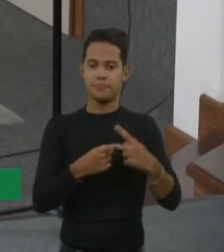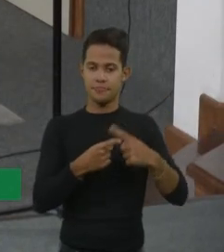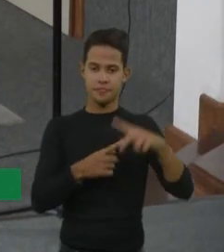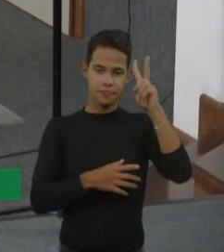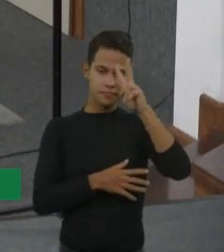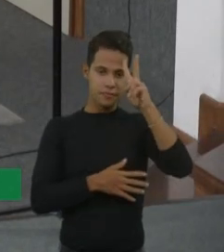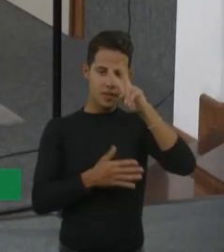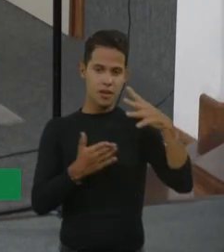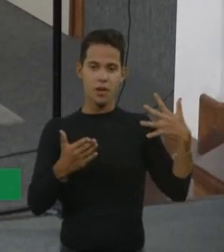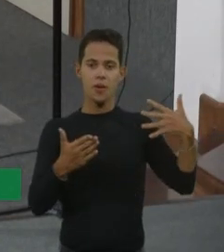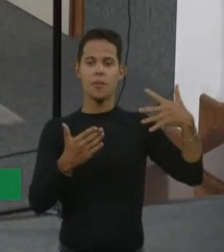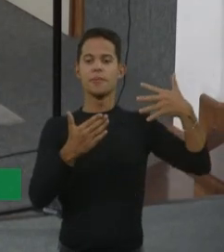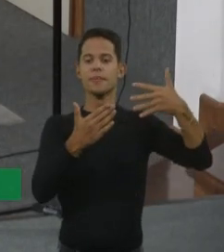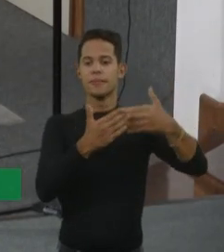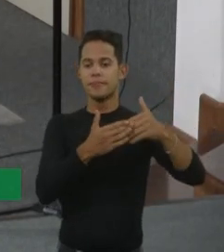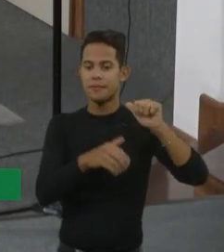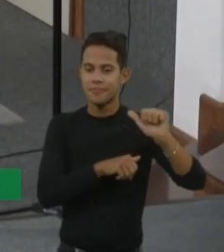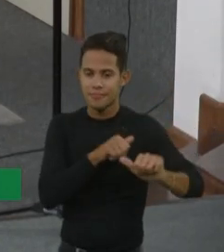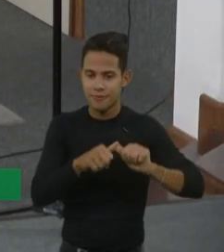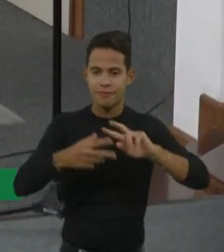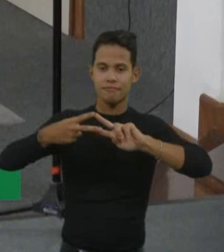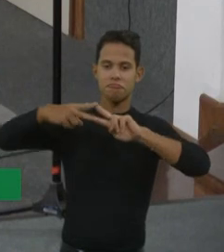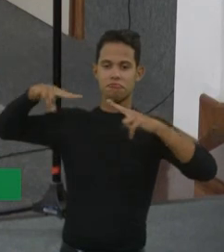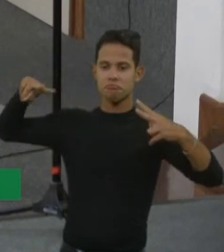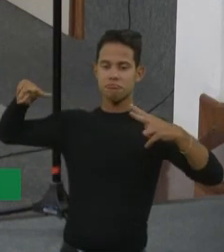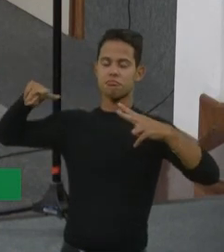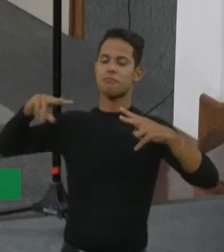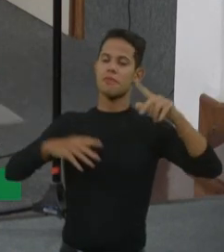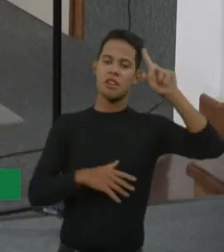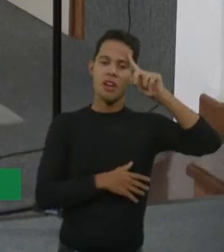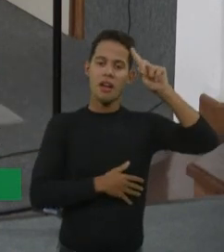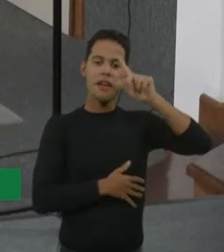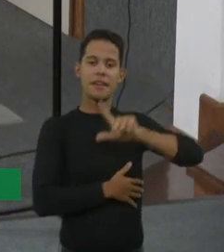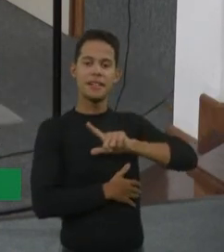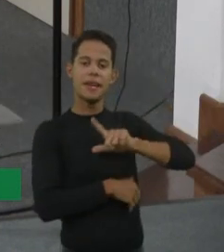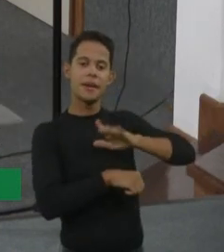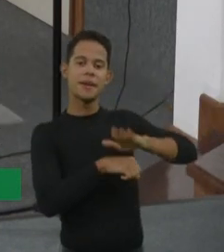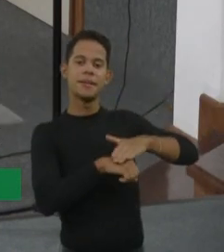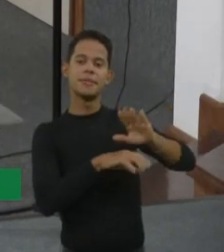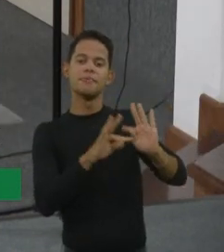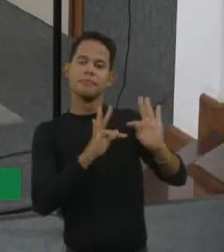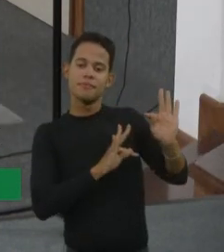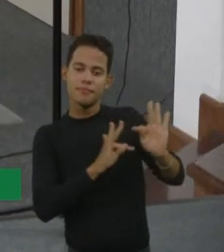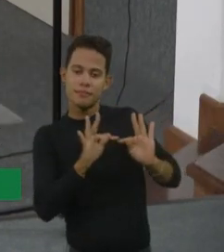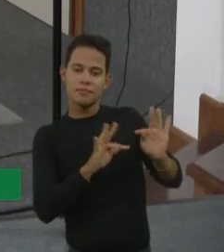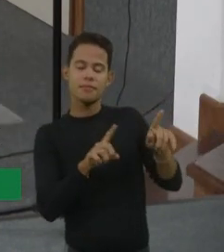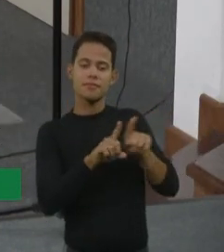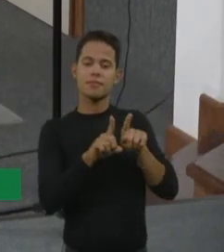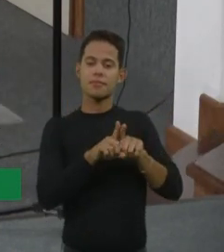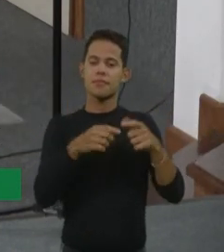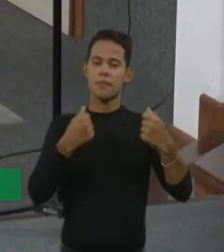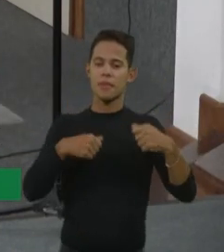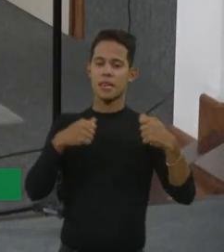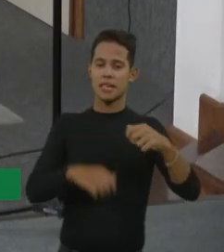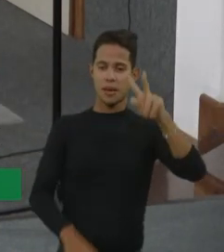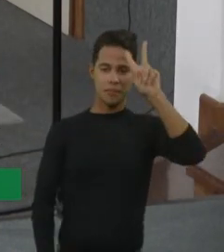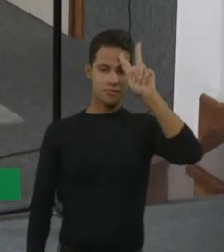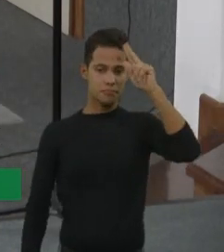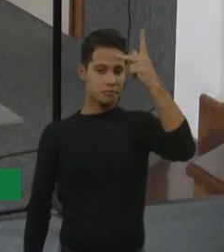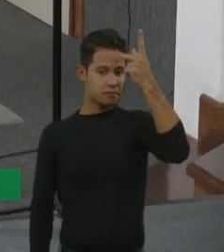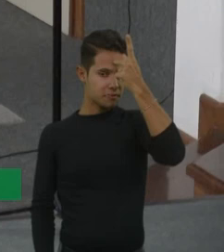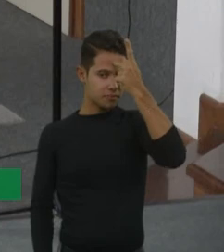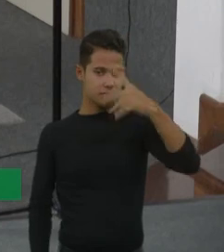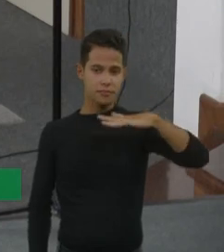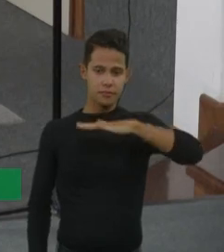doenças genéticas, elas cada vez têm mais tratamento, né, e tem outra coisa que também a gente tem que tirar da cabeça das pessoas sobre doenças genéticas,